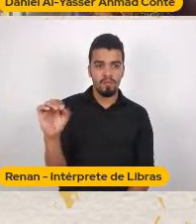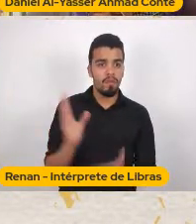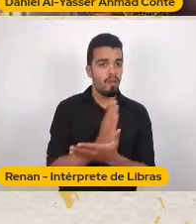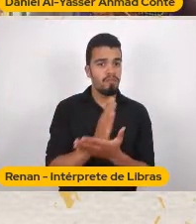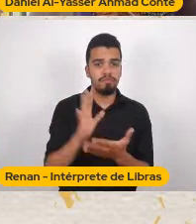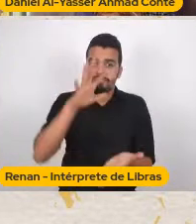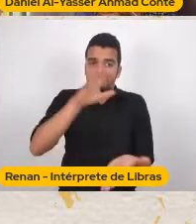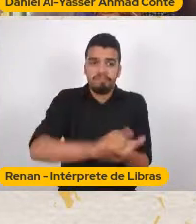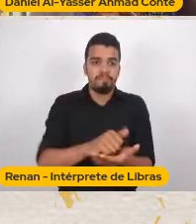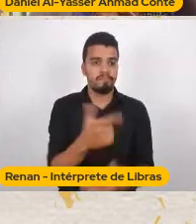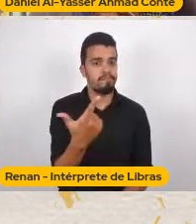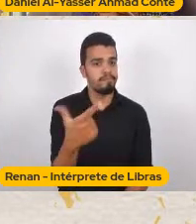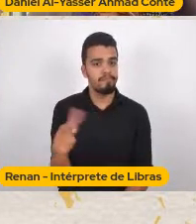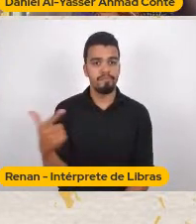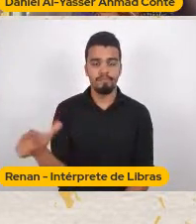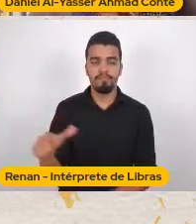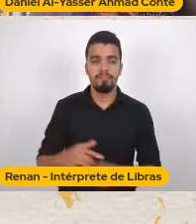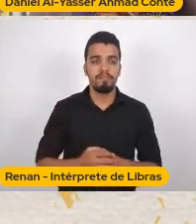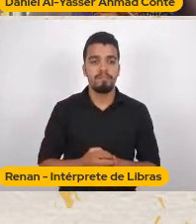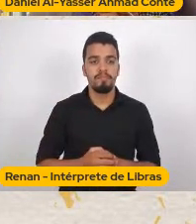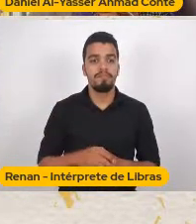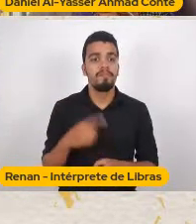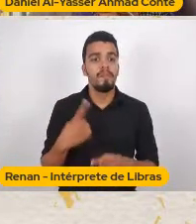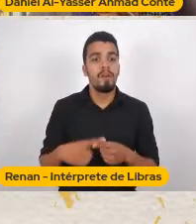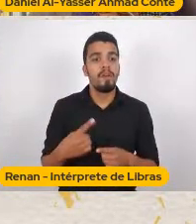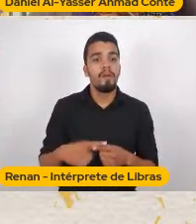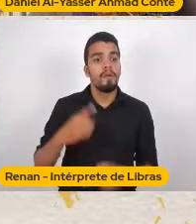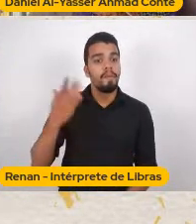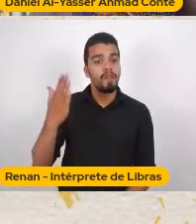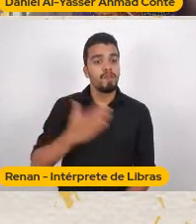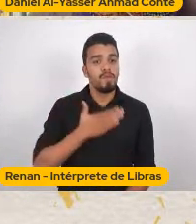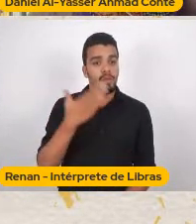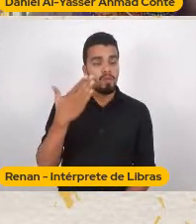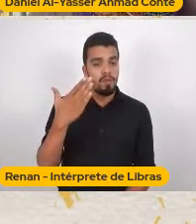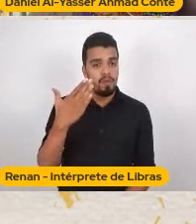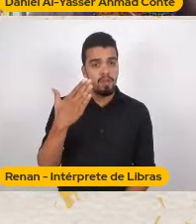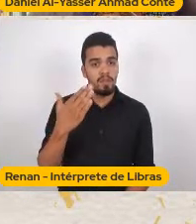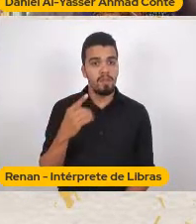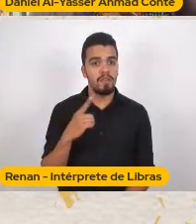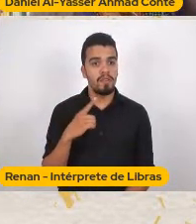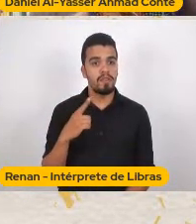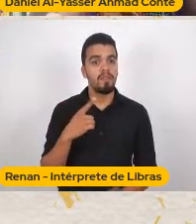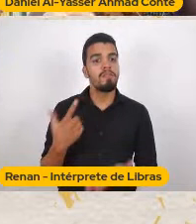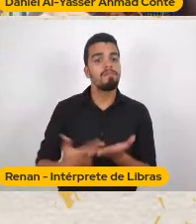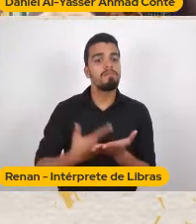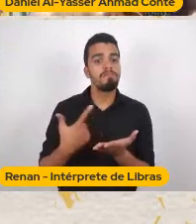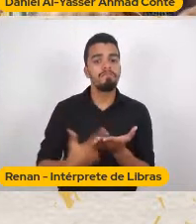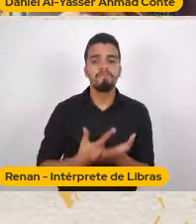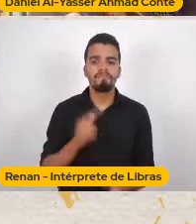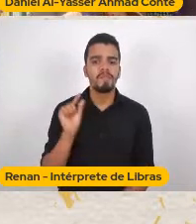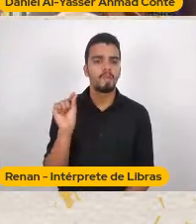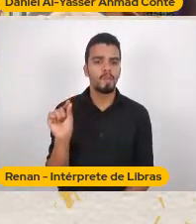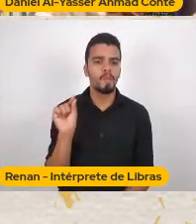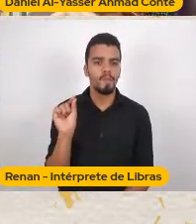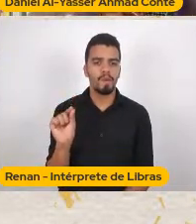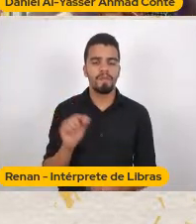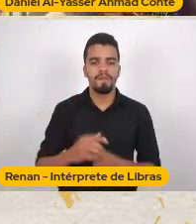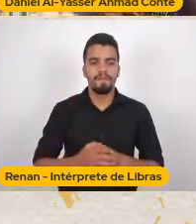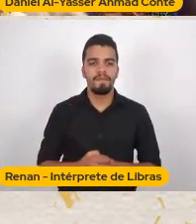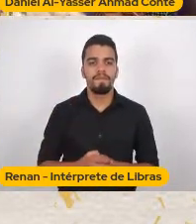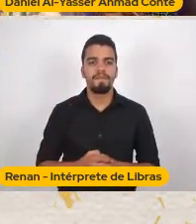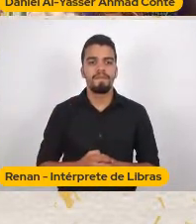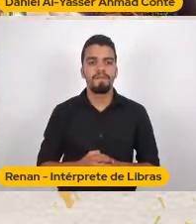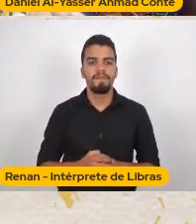O grande choque Daquela obra Do enredo Daquela obra Não é A